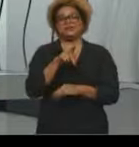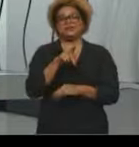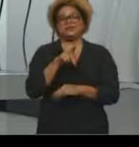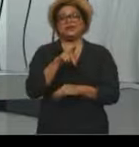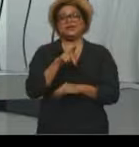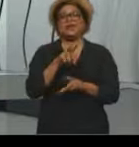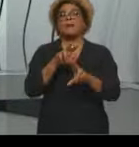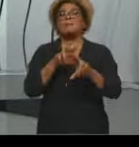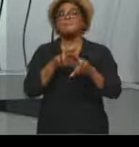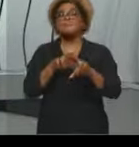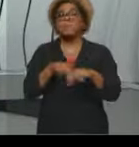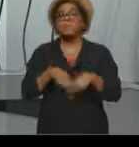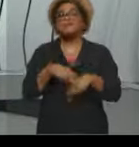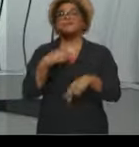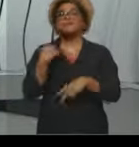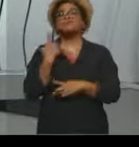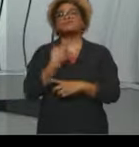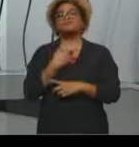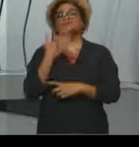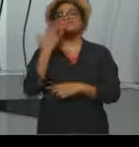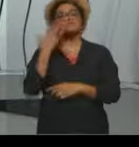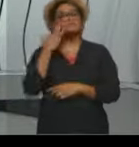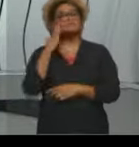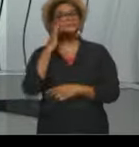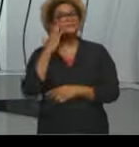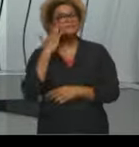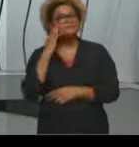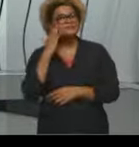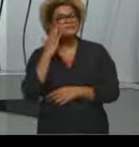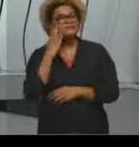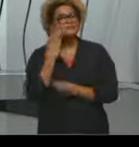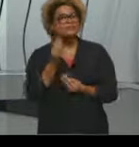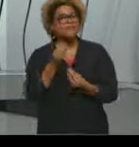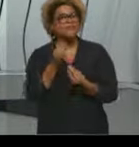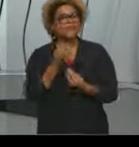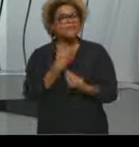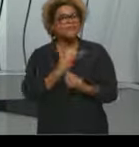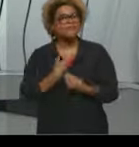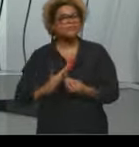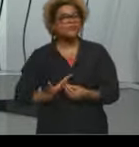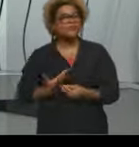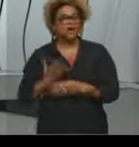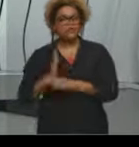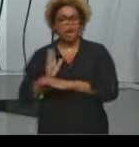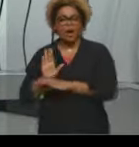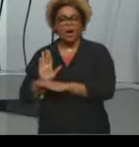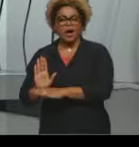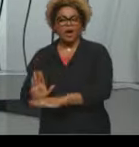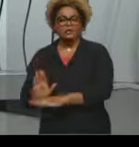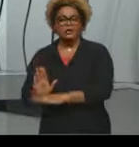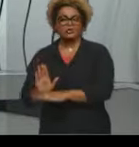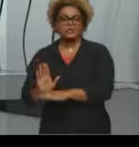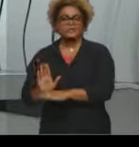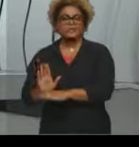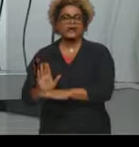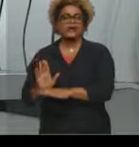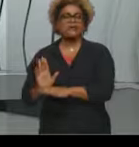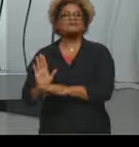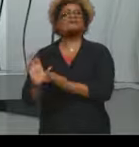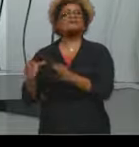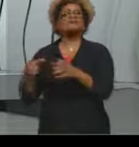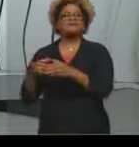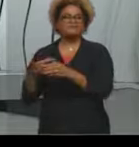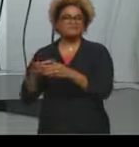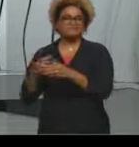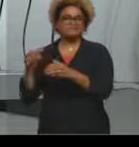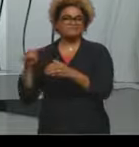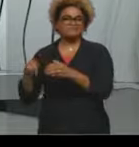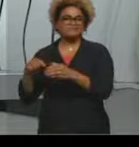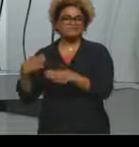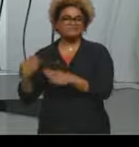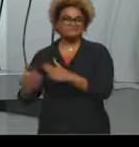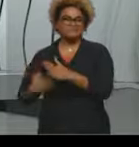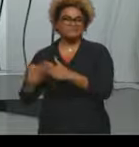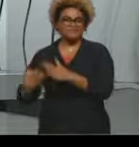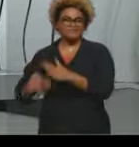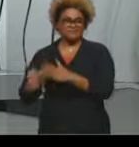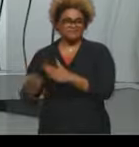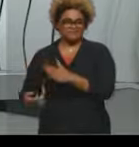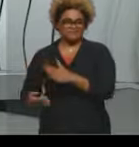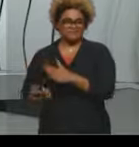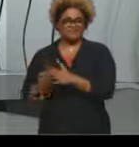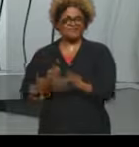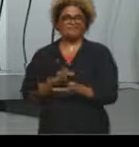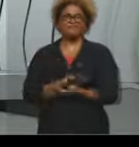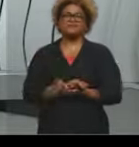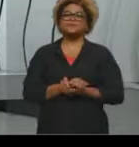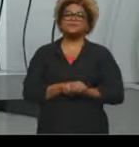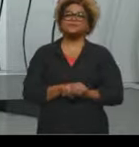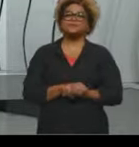compreende a forma como esses governos, eles vão beneficiar, então, esses grandes empresários, né, em detrimento aí dos direitos da